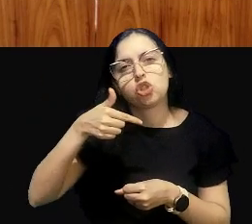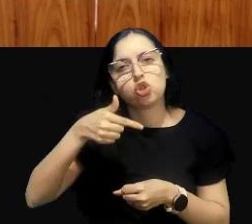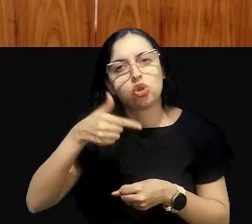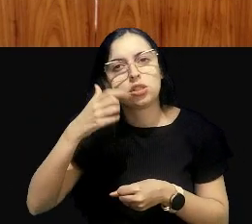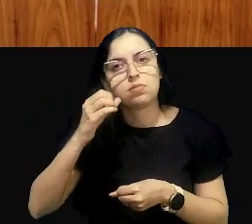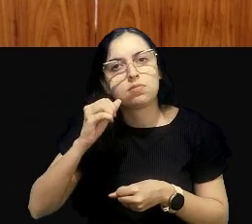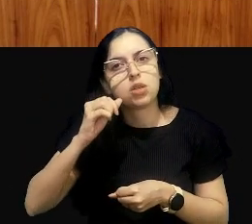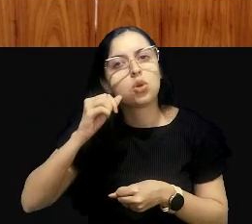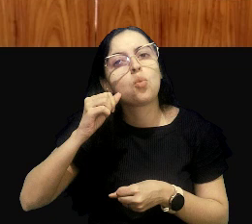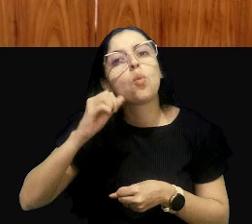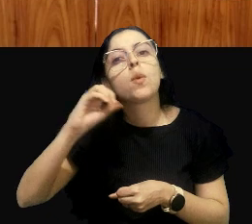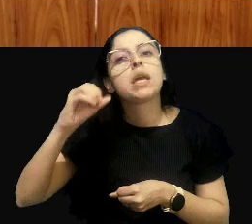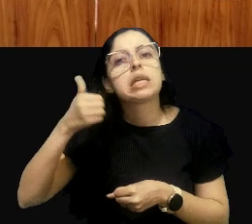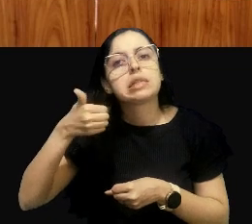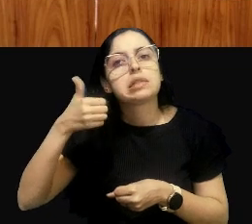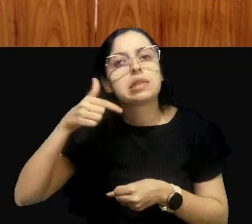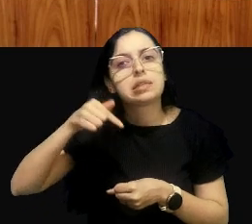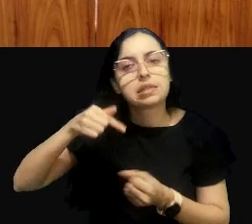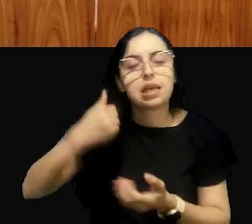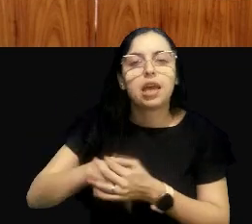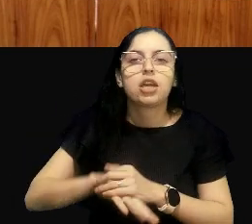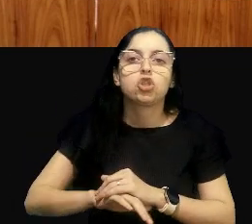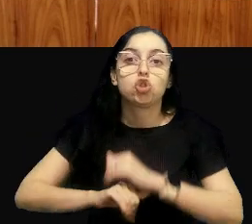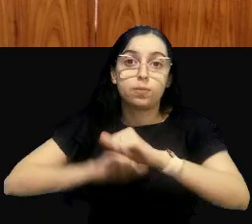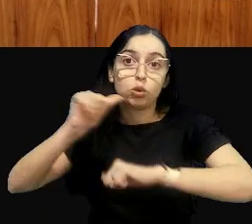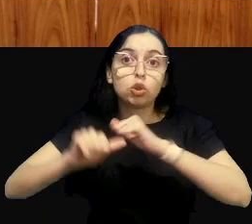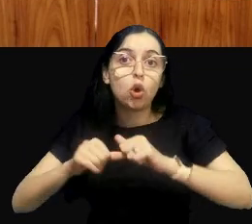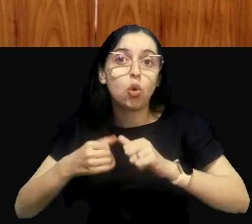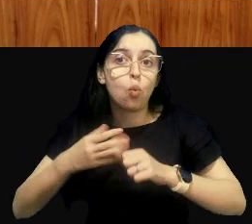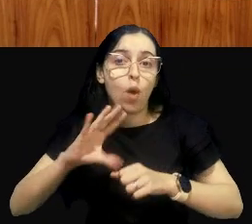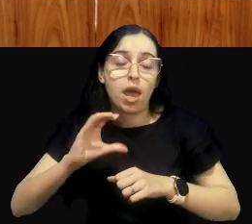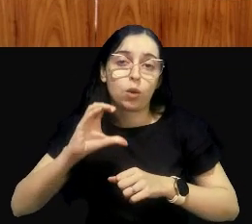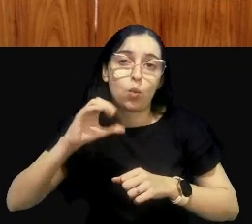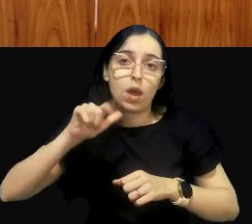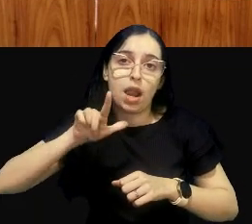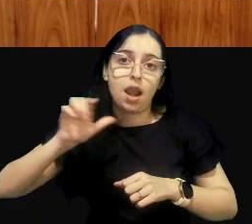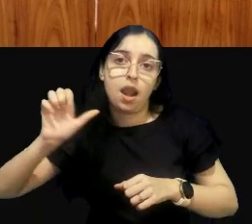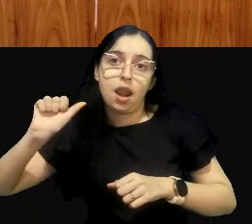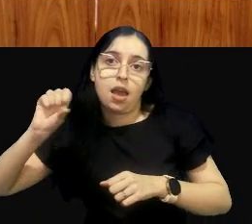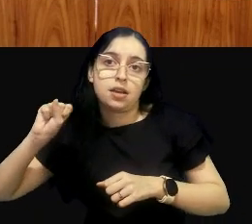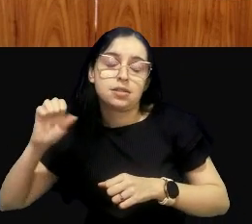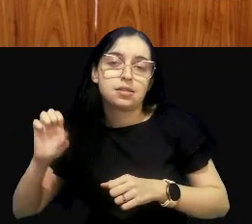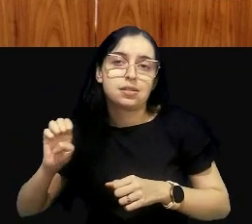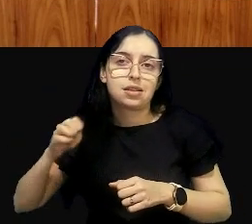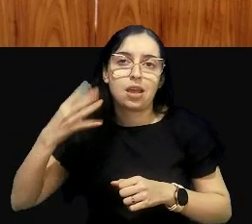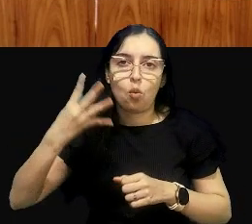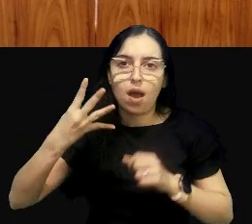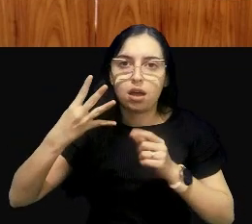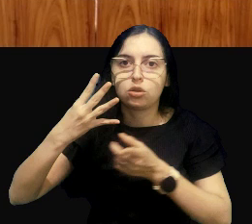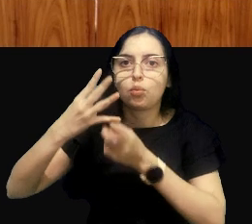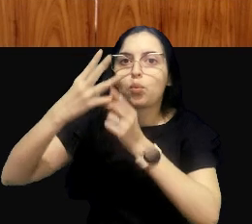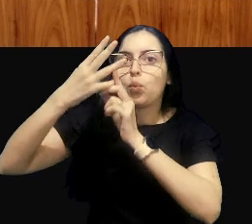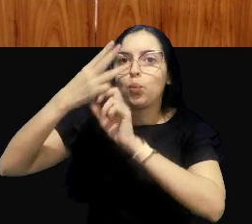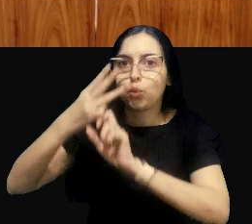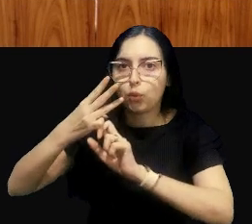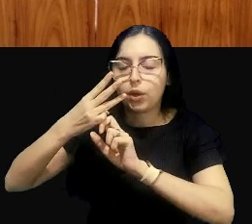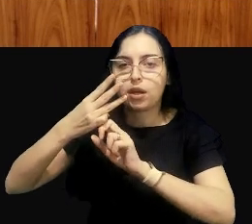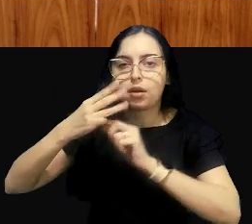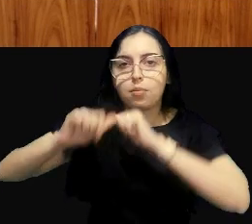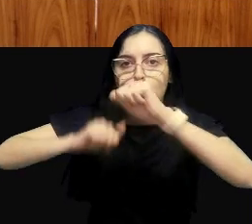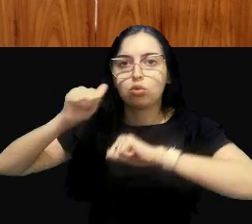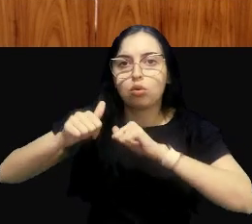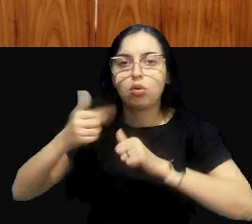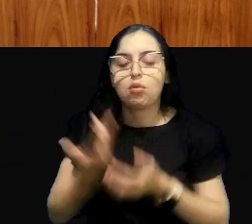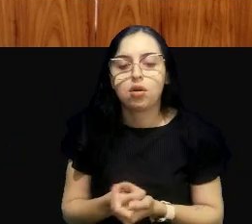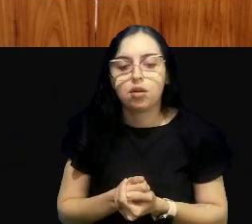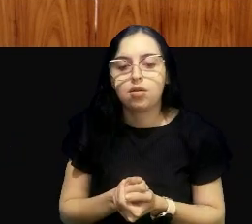um classe 4, e virou um classe 3, e vejam as implicações, que isso tem, ao virar, de classe 4, para classe 3, ele